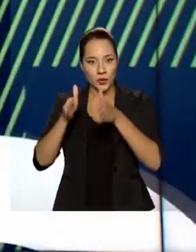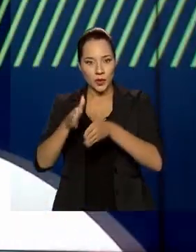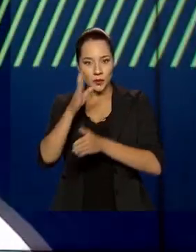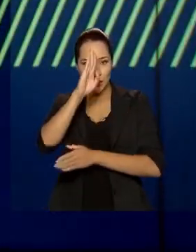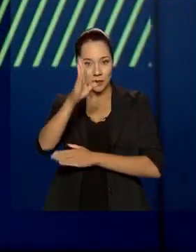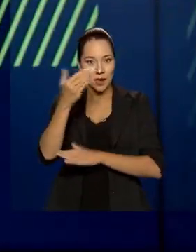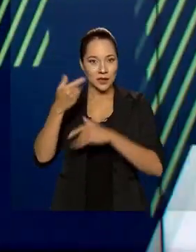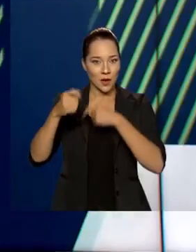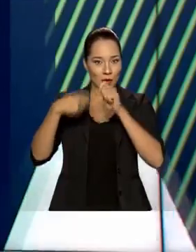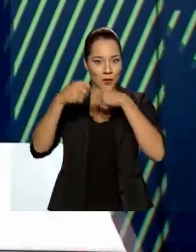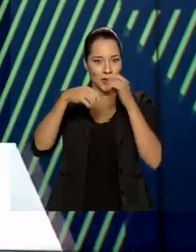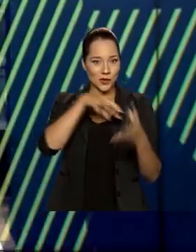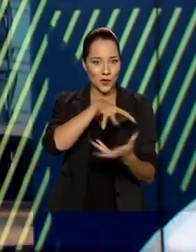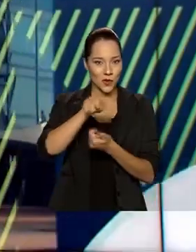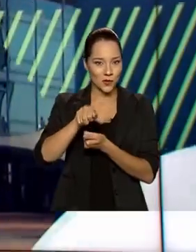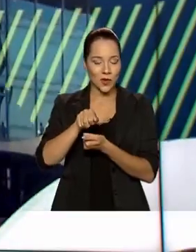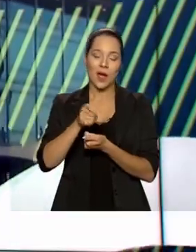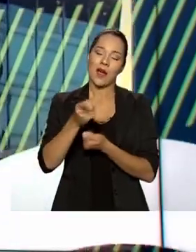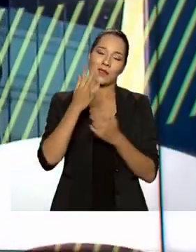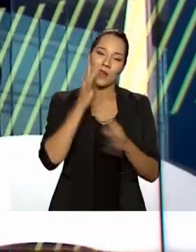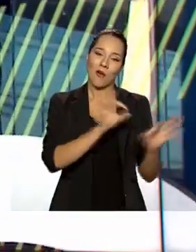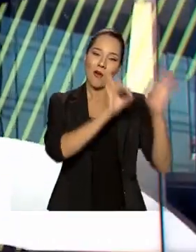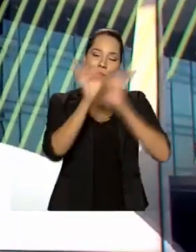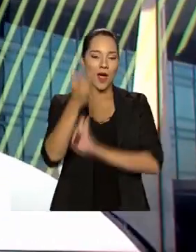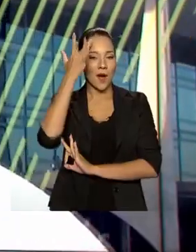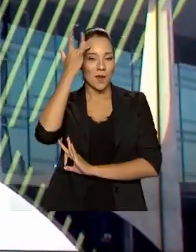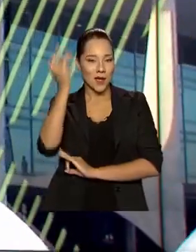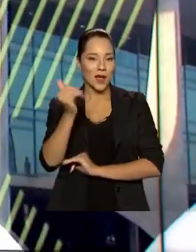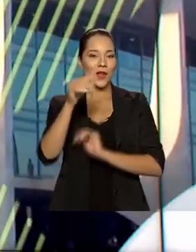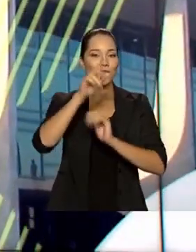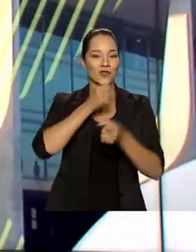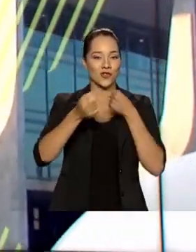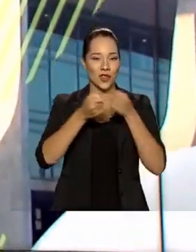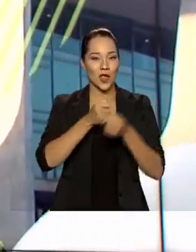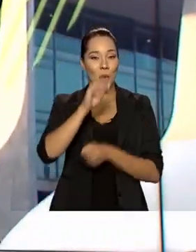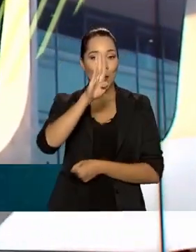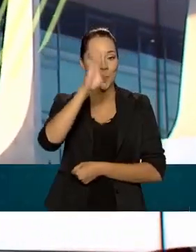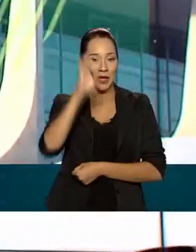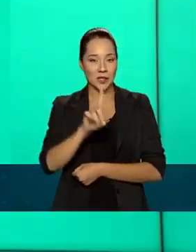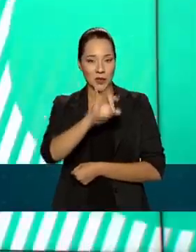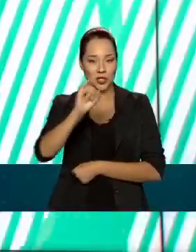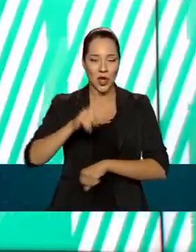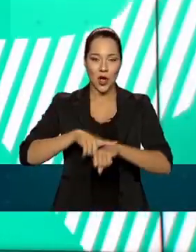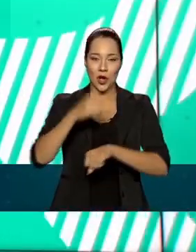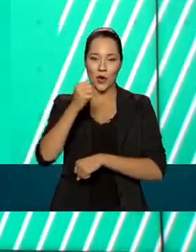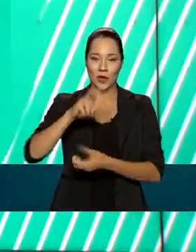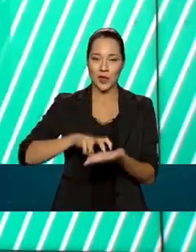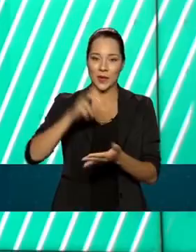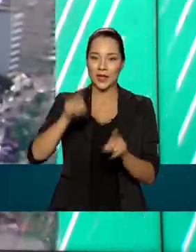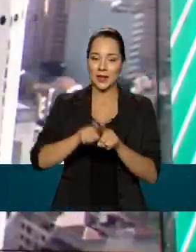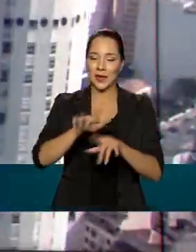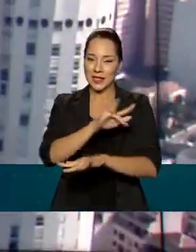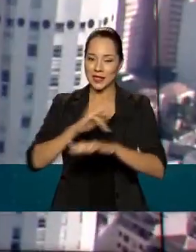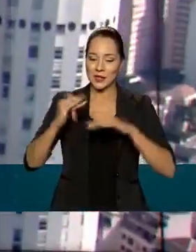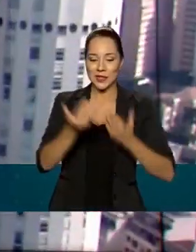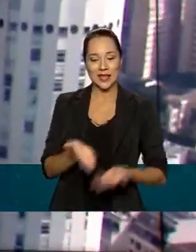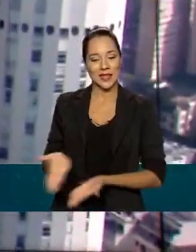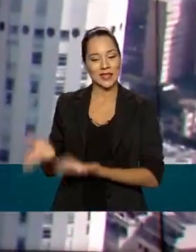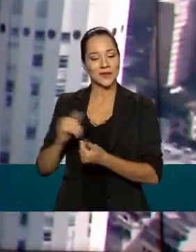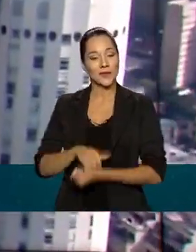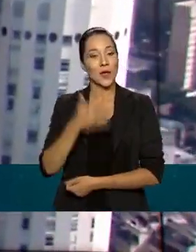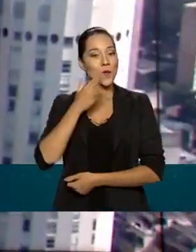principais economias do mundo, você acompanha amanhã no Brasil em Dia, a partir das 8 da manhã e também pelas nossas redes sociais.